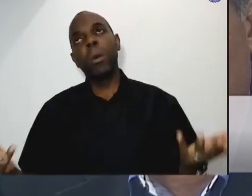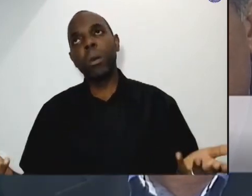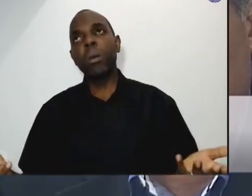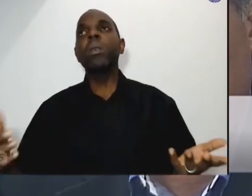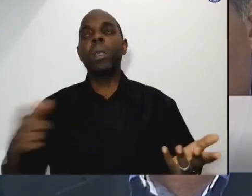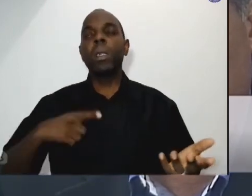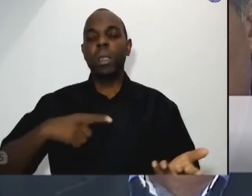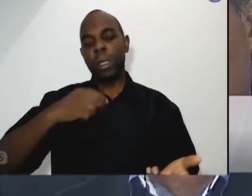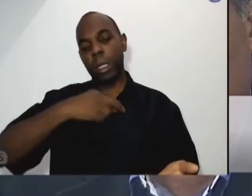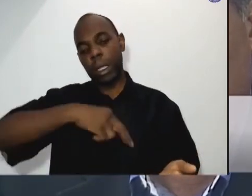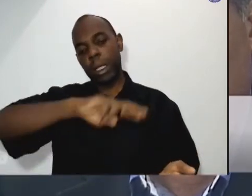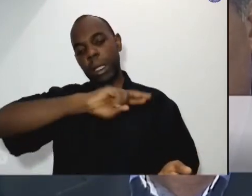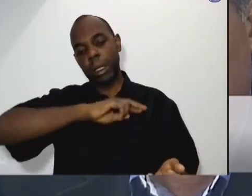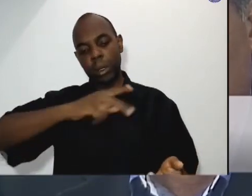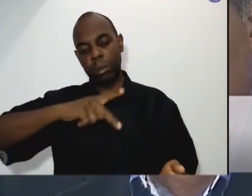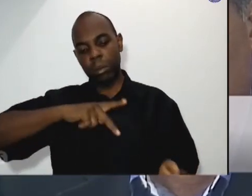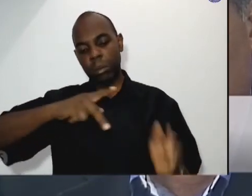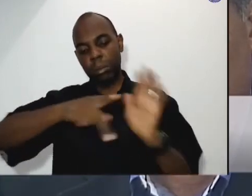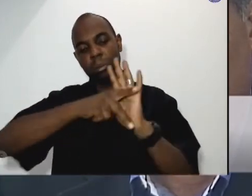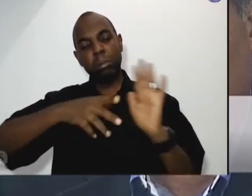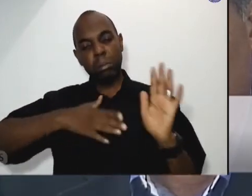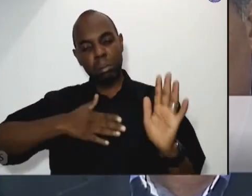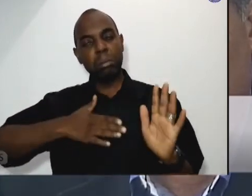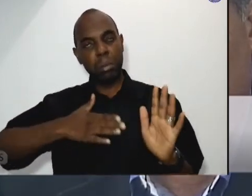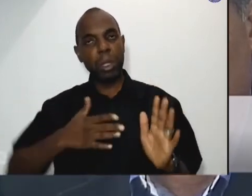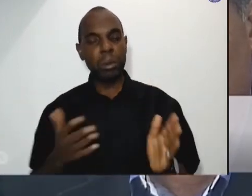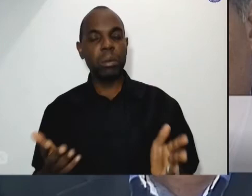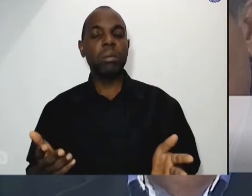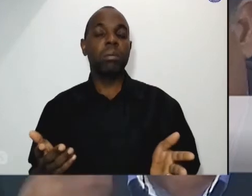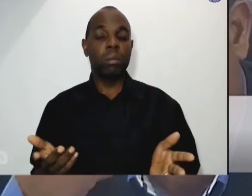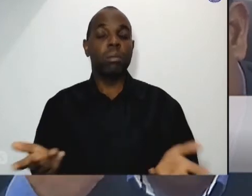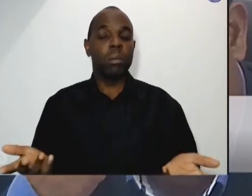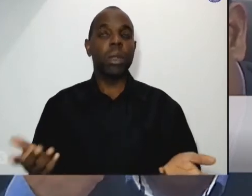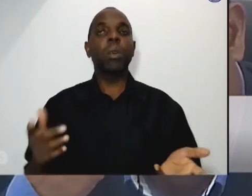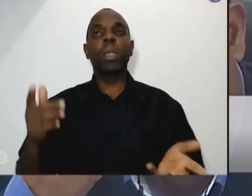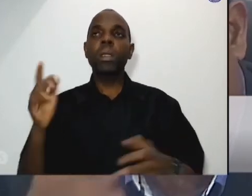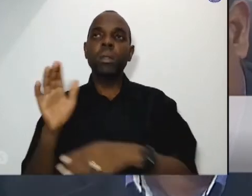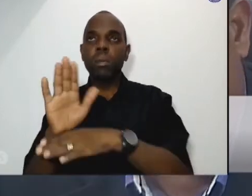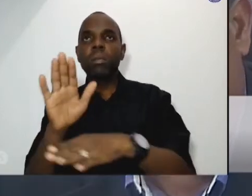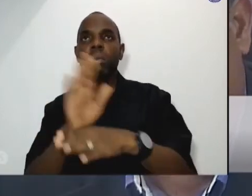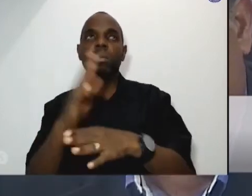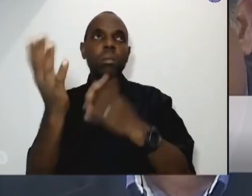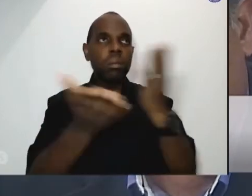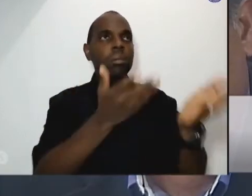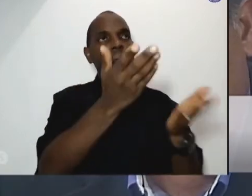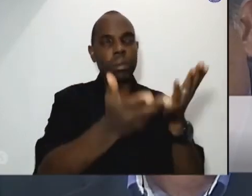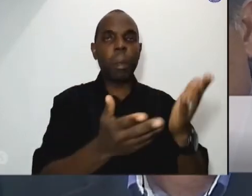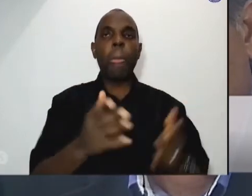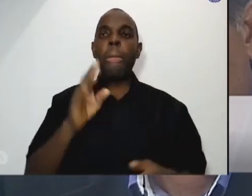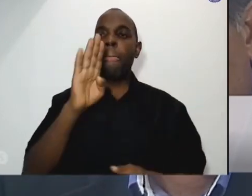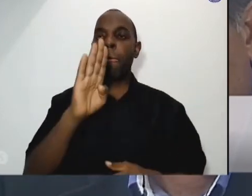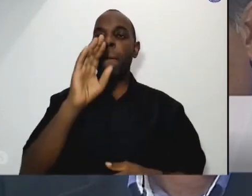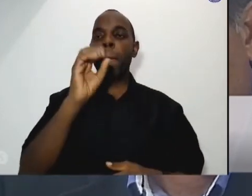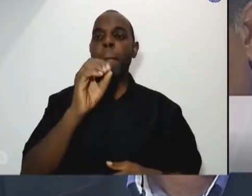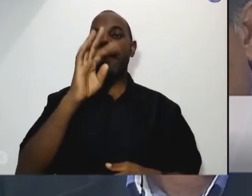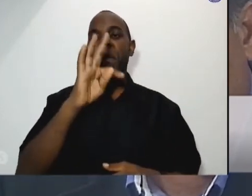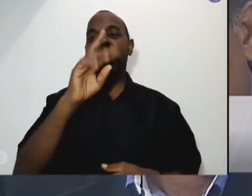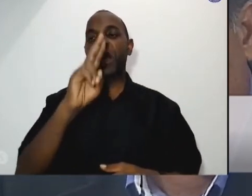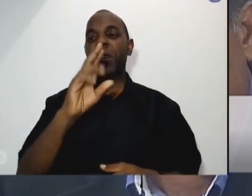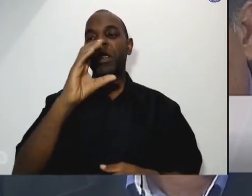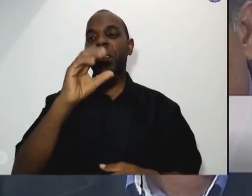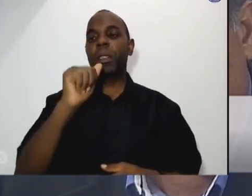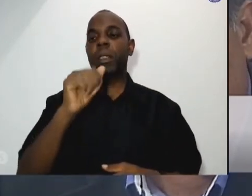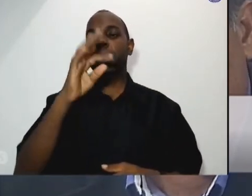religiosa e assim nós vamos formando uma Botucatu cada vez melhor queria deixar aqui só